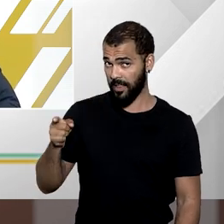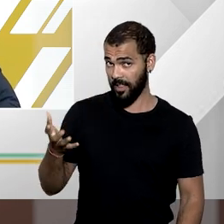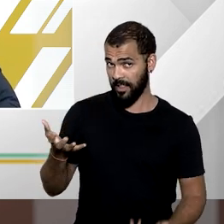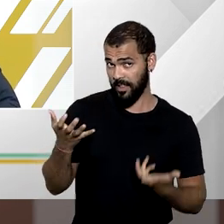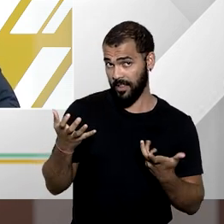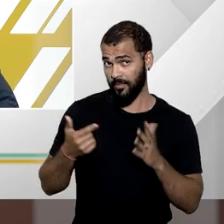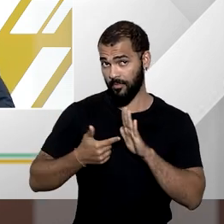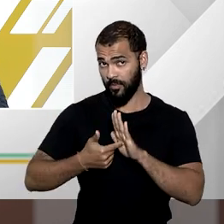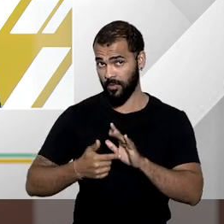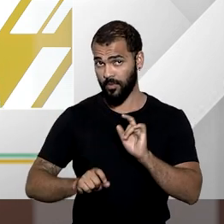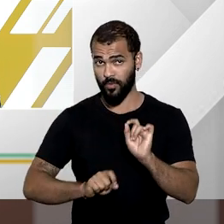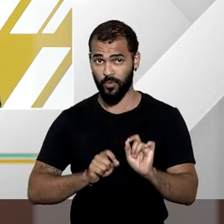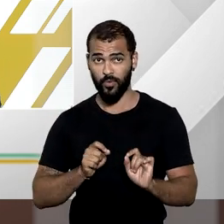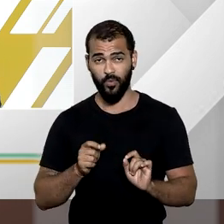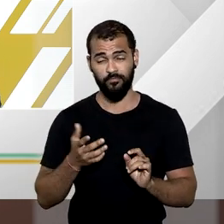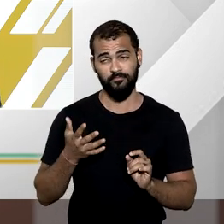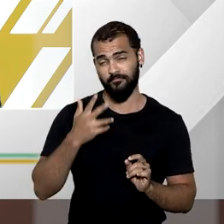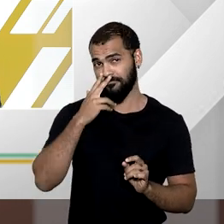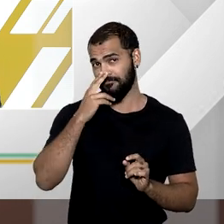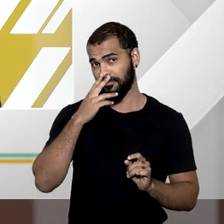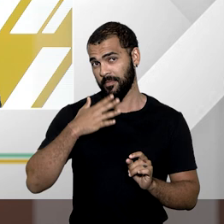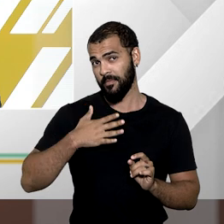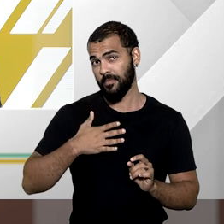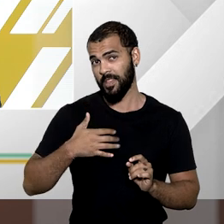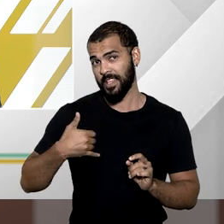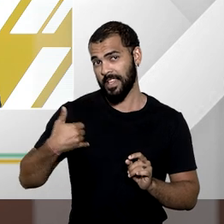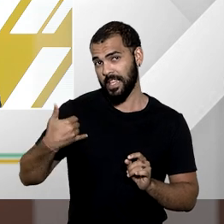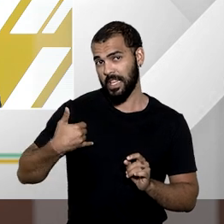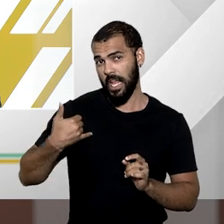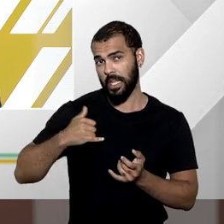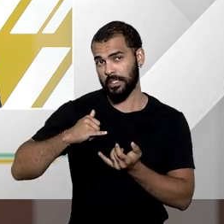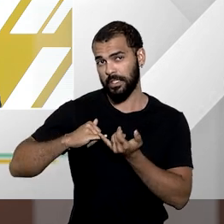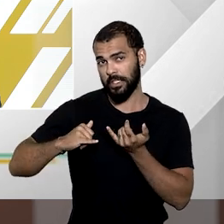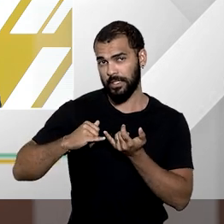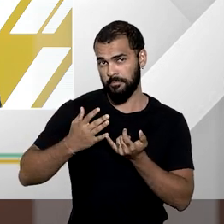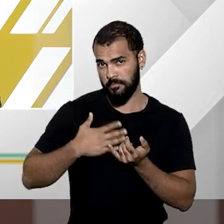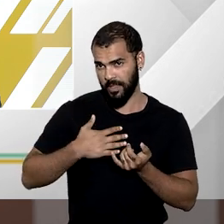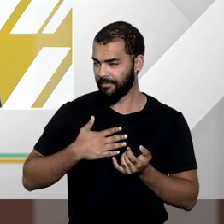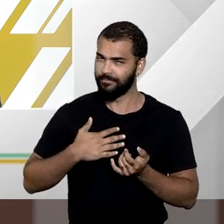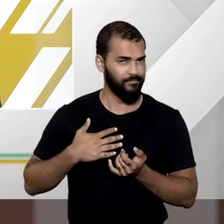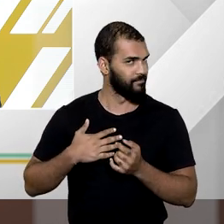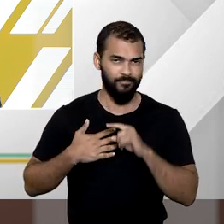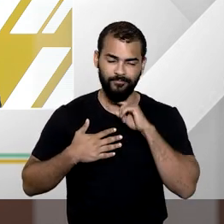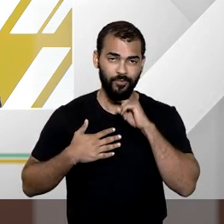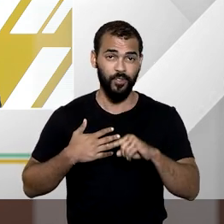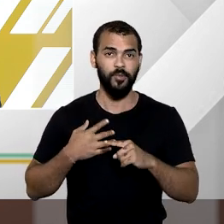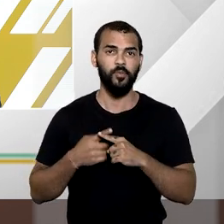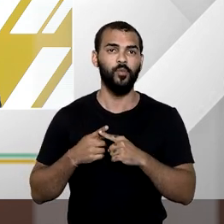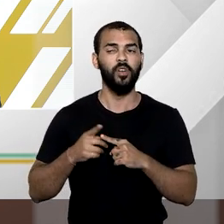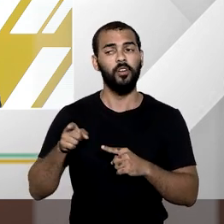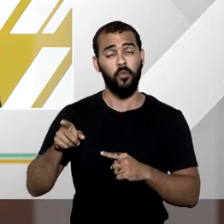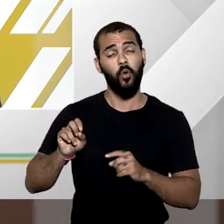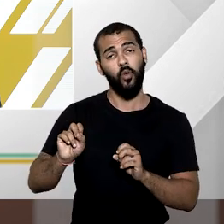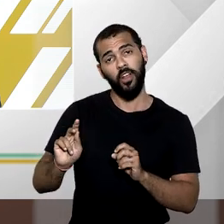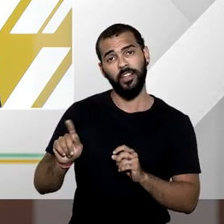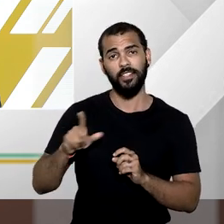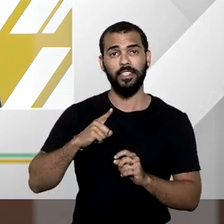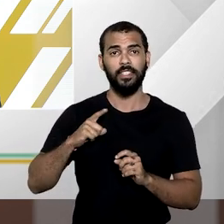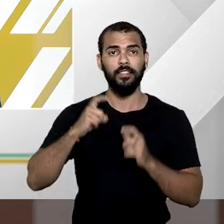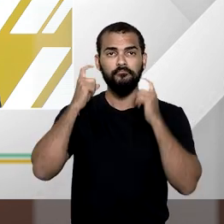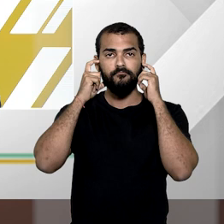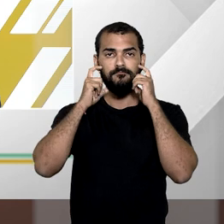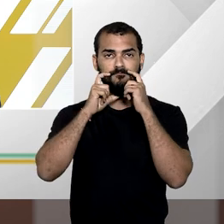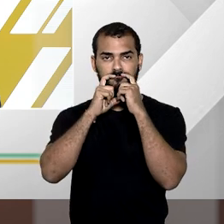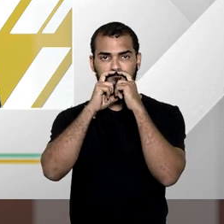mostrar que é mais ou menos aproximado no tempo da minha idade. Ele não vai conseguir, não obstante ele tenha cultivado uma bela